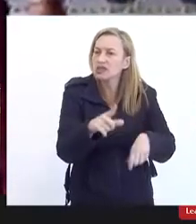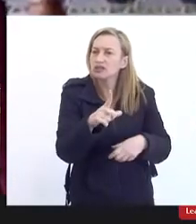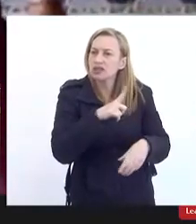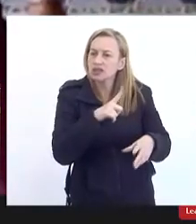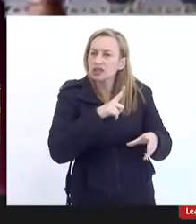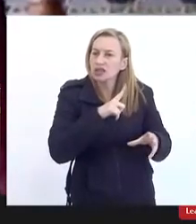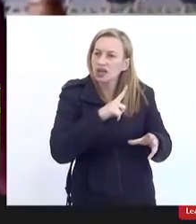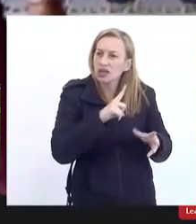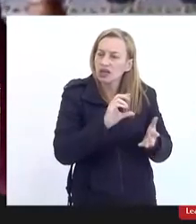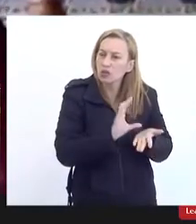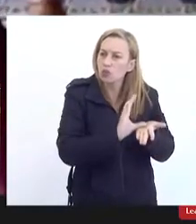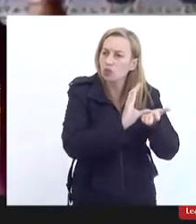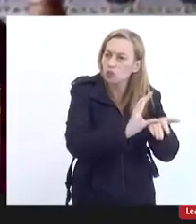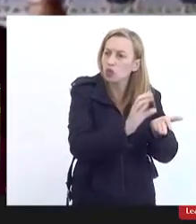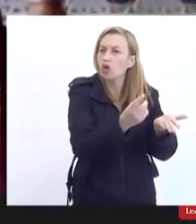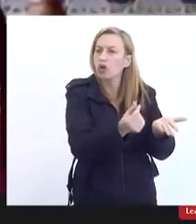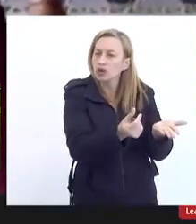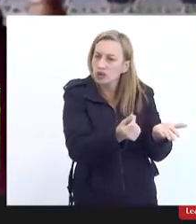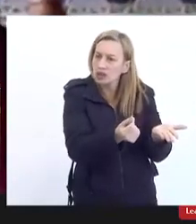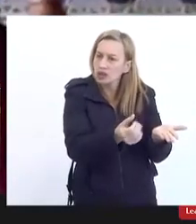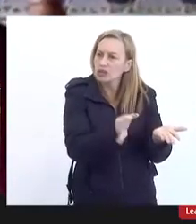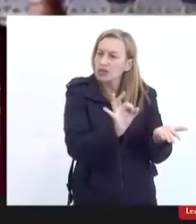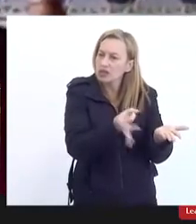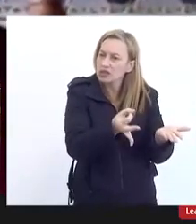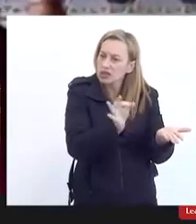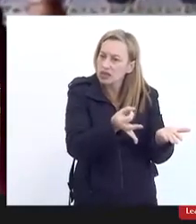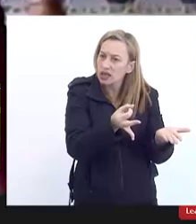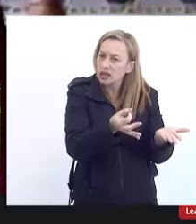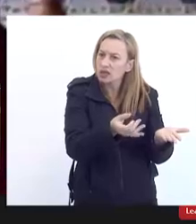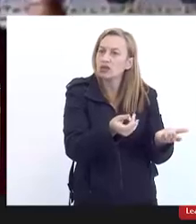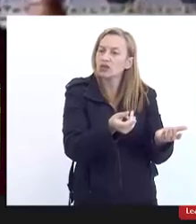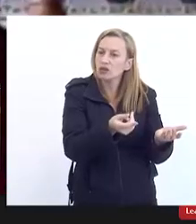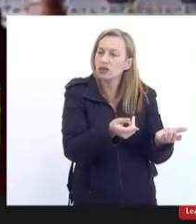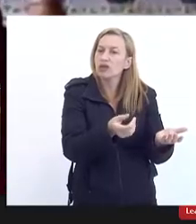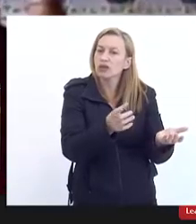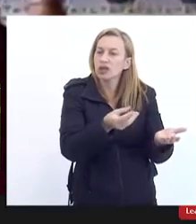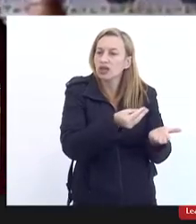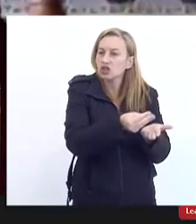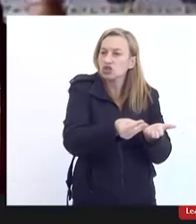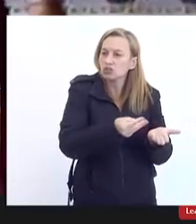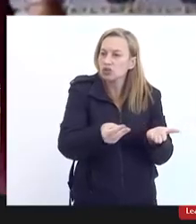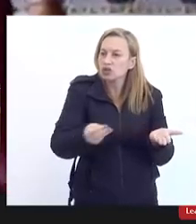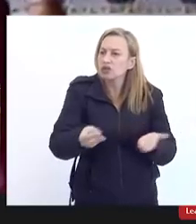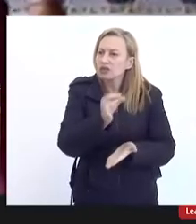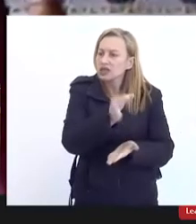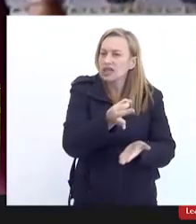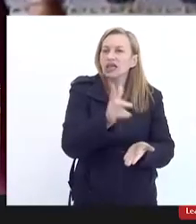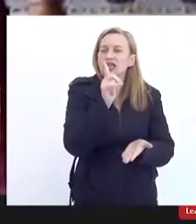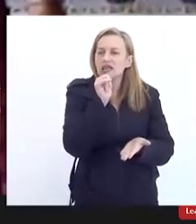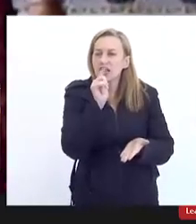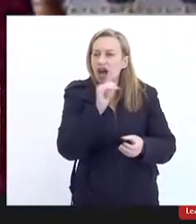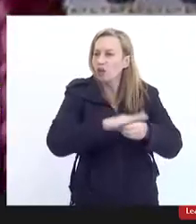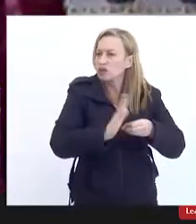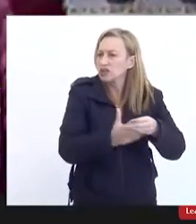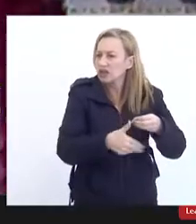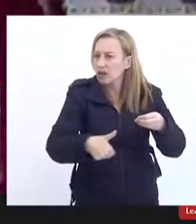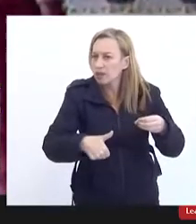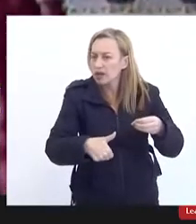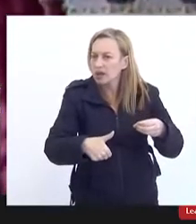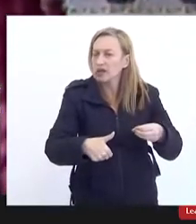aplicação desse orçamento para garantir a distribuição adequada de água saneamento